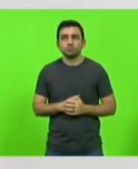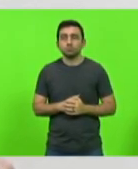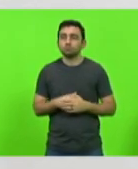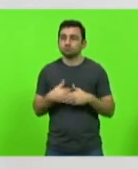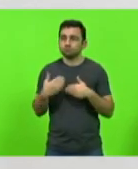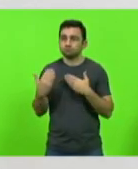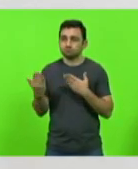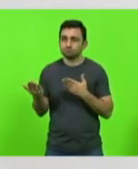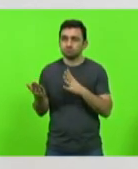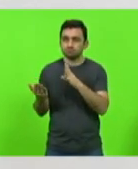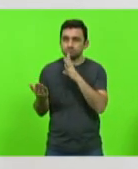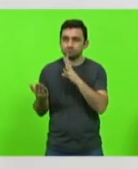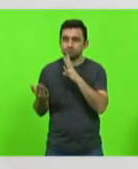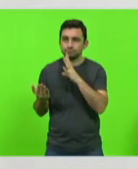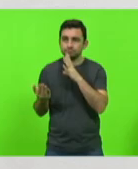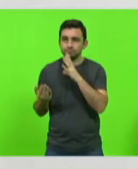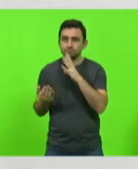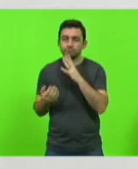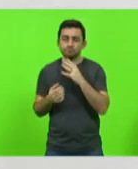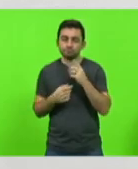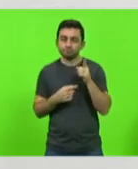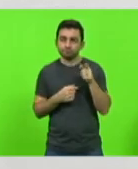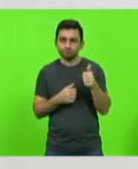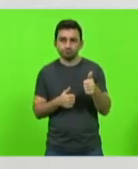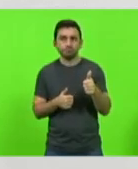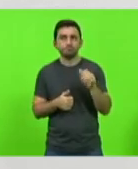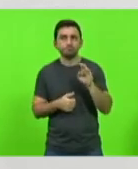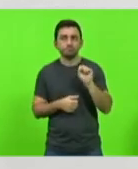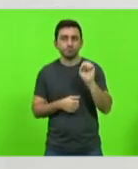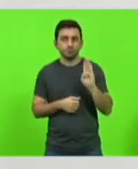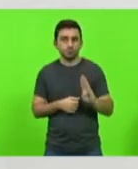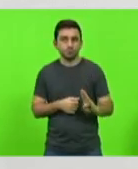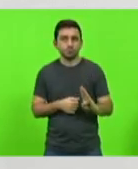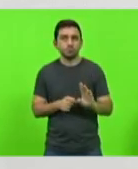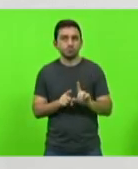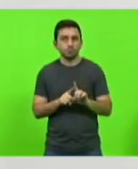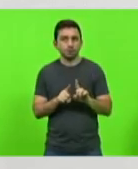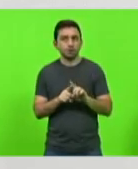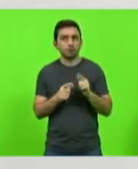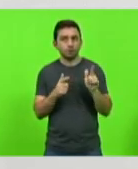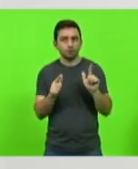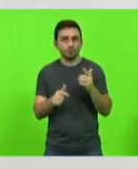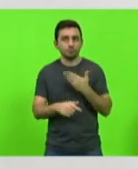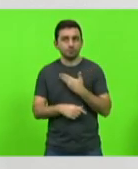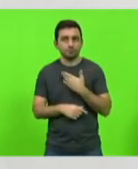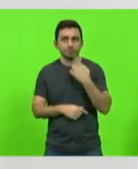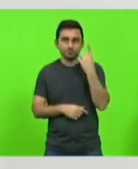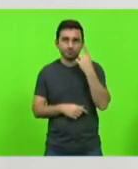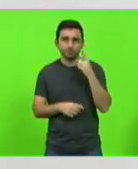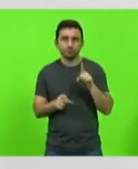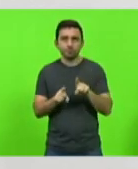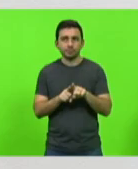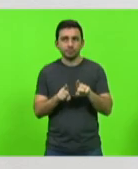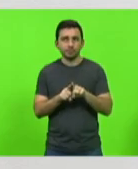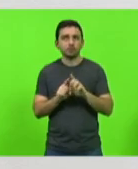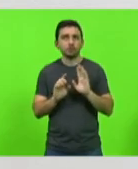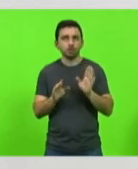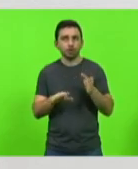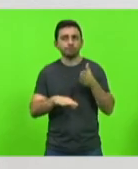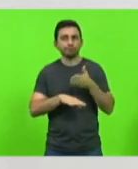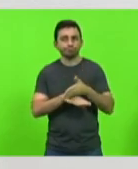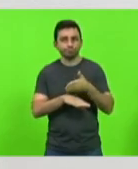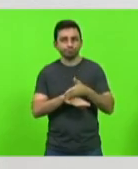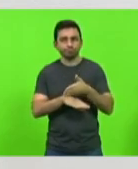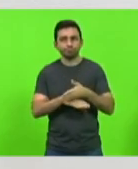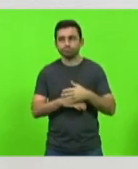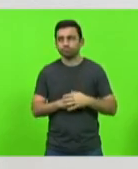conhece muito bem a nossa cidade São Bento do Sul assim tantos colegas que já deputados que já por lá passaram então